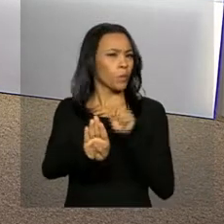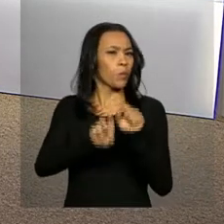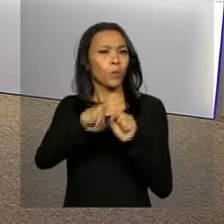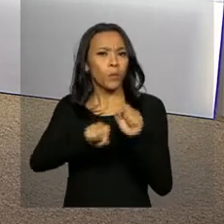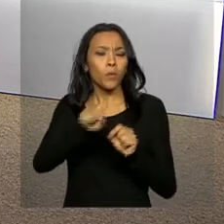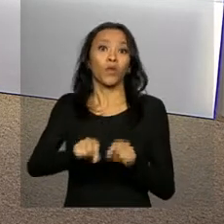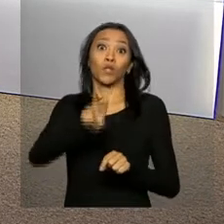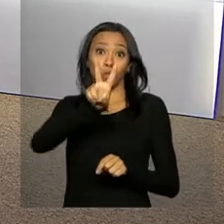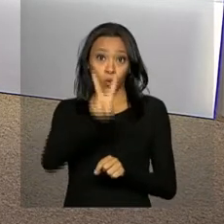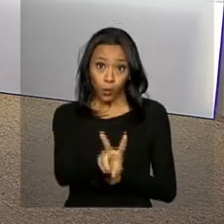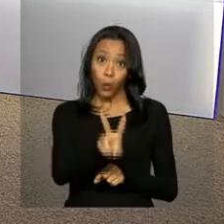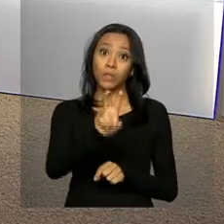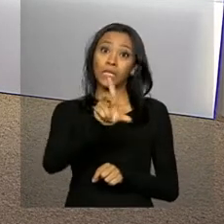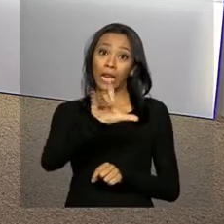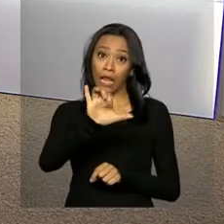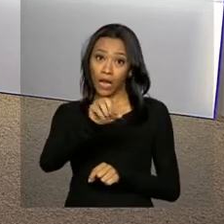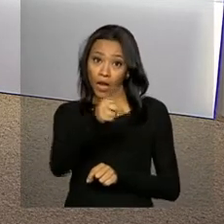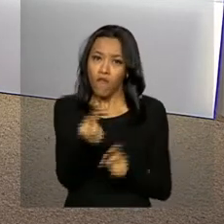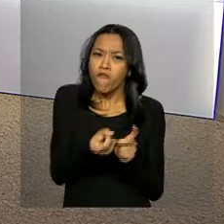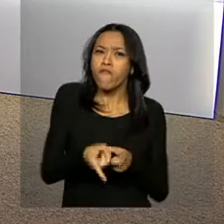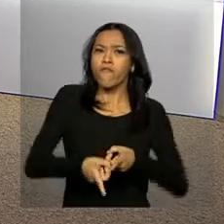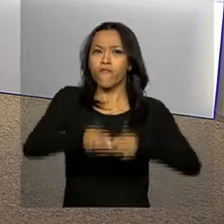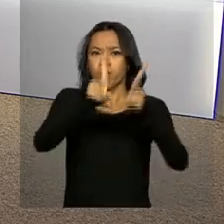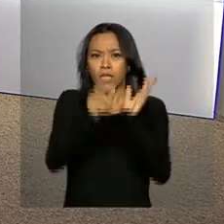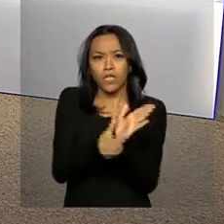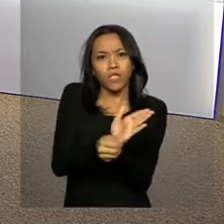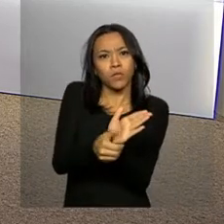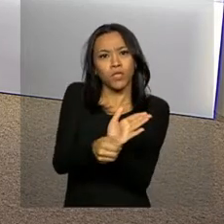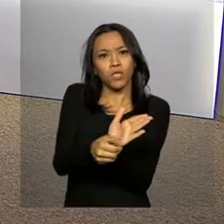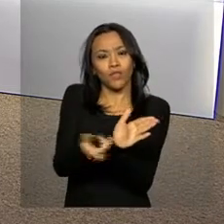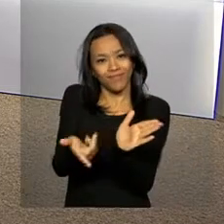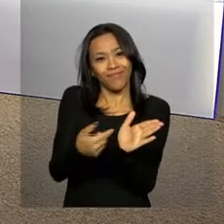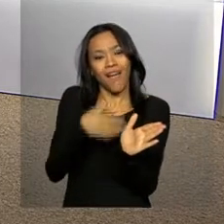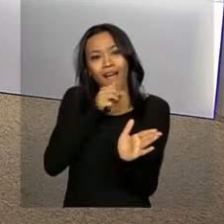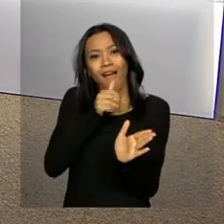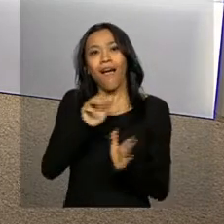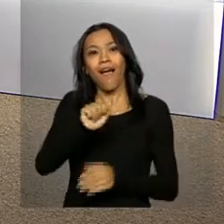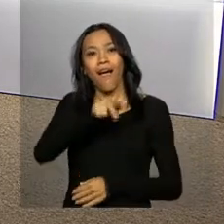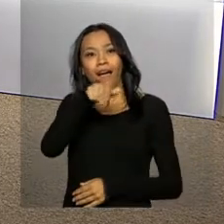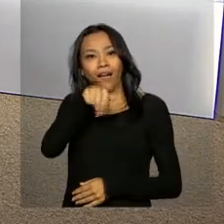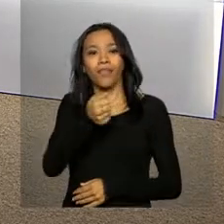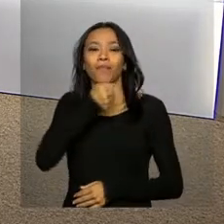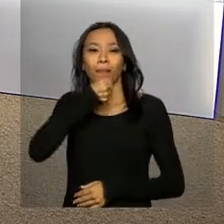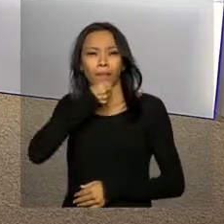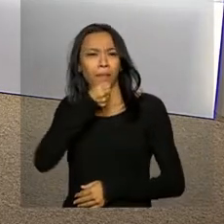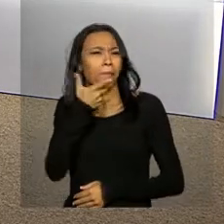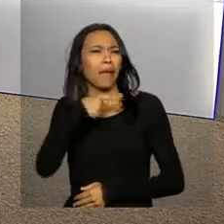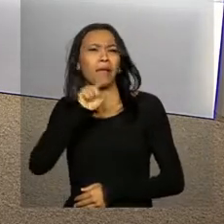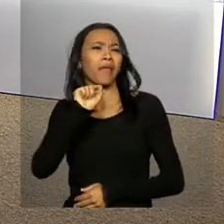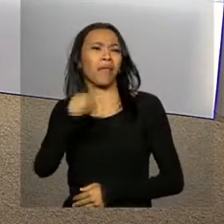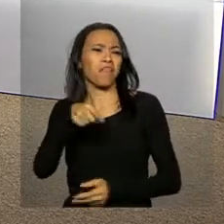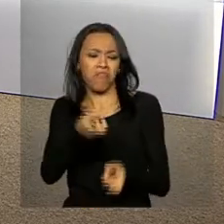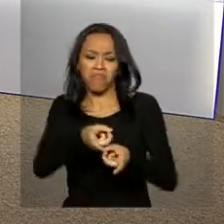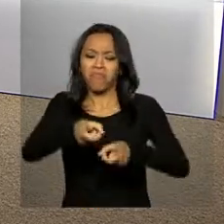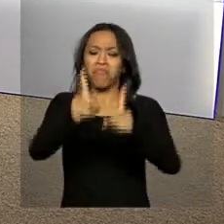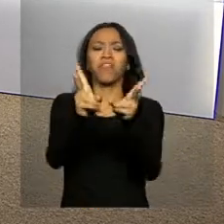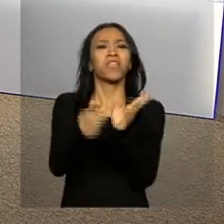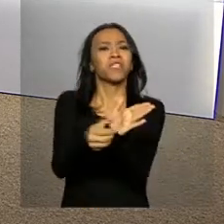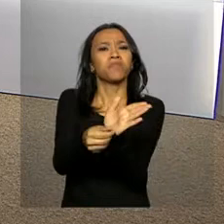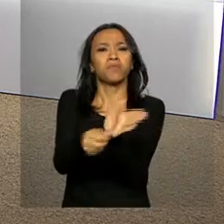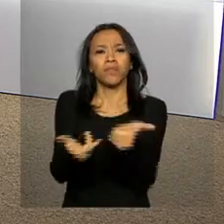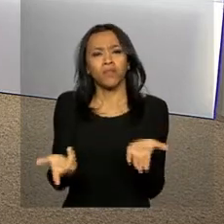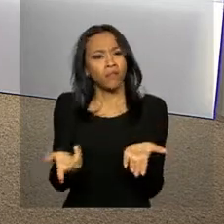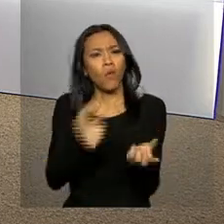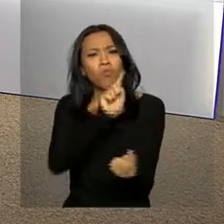realiza dois leilões de venda de milho em grãos. Ana Gabriela Salles, para quem vai esse milho, para quem ele será